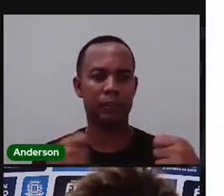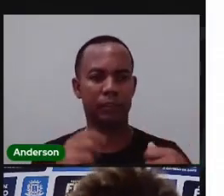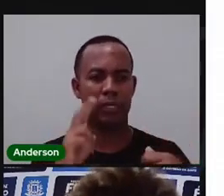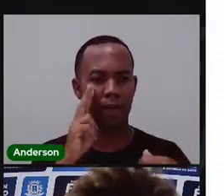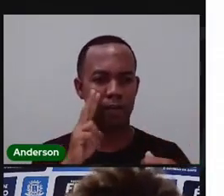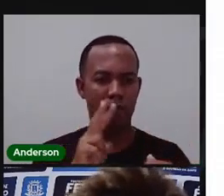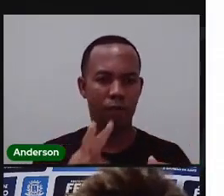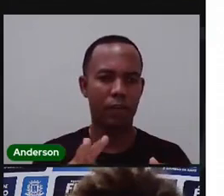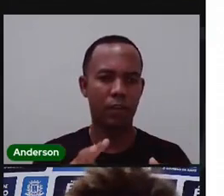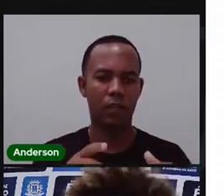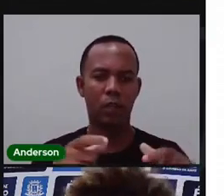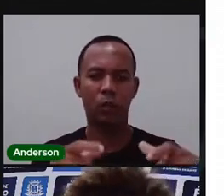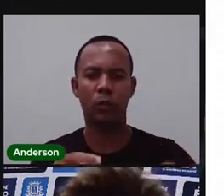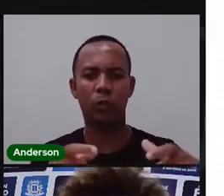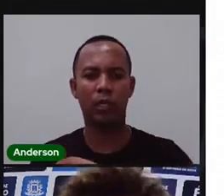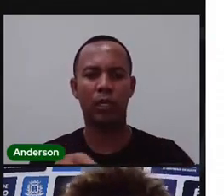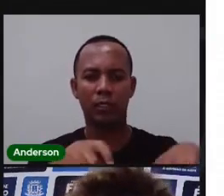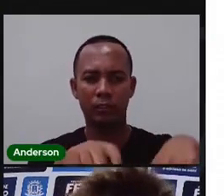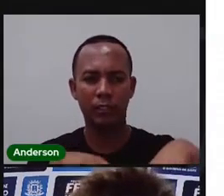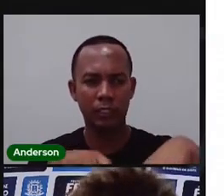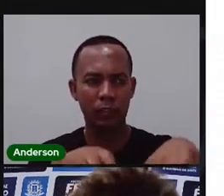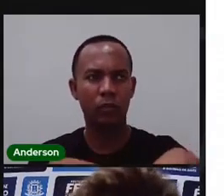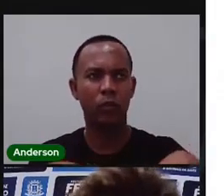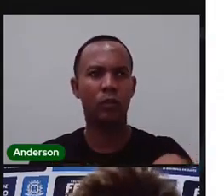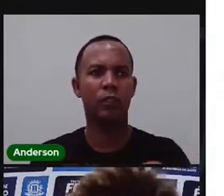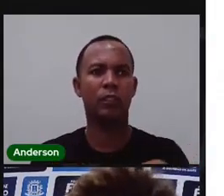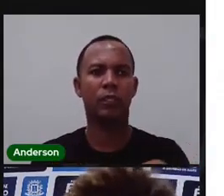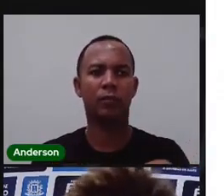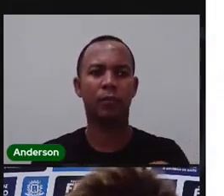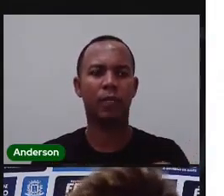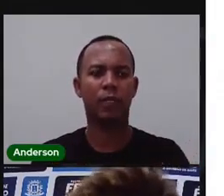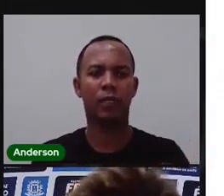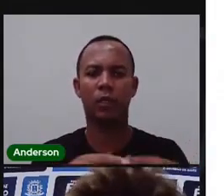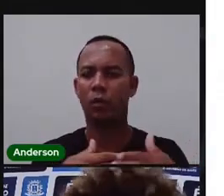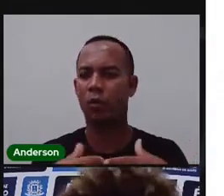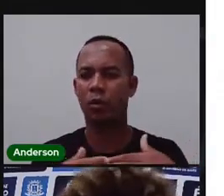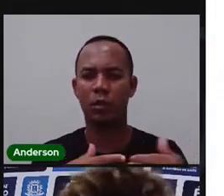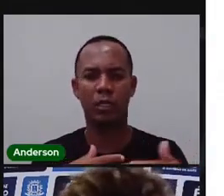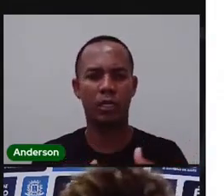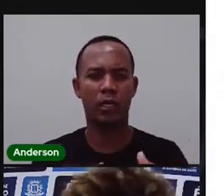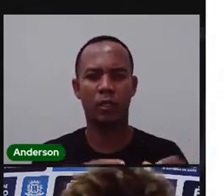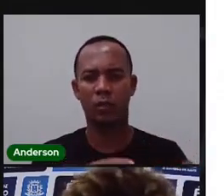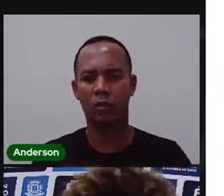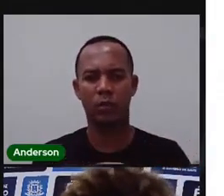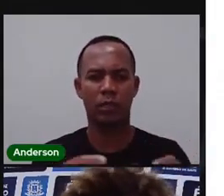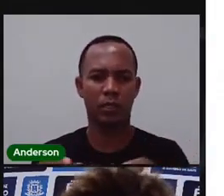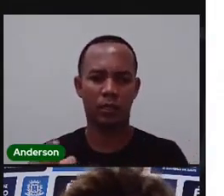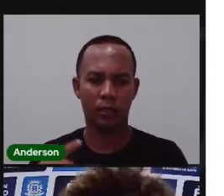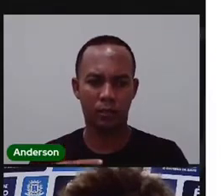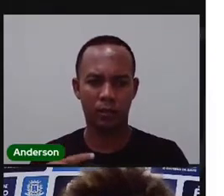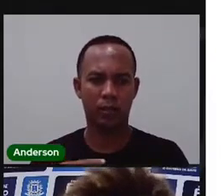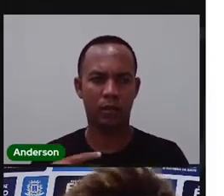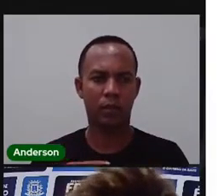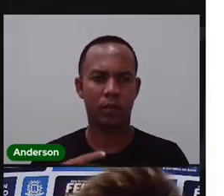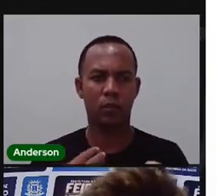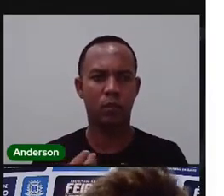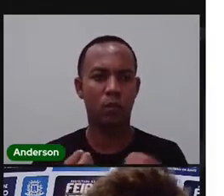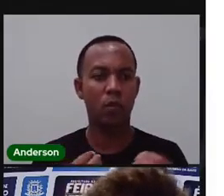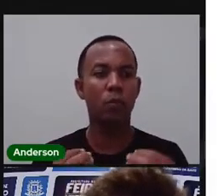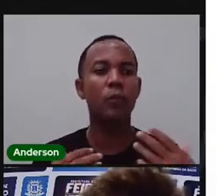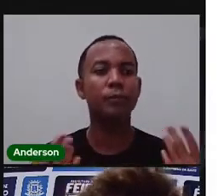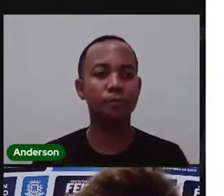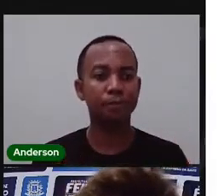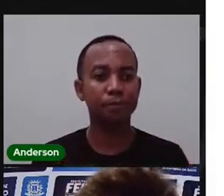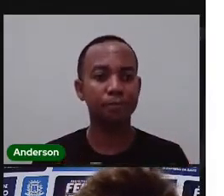o pessoal que mora em São José, no Distrito de Maria Quitéria. Será que aí tem patrimônio material? Uma dica,